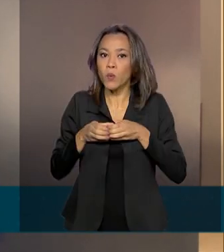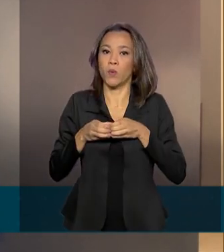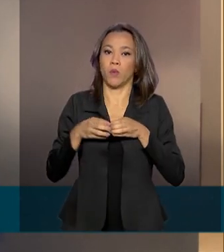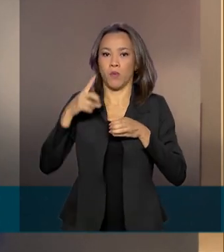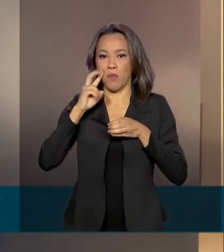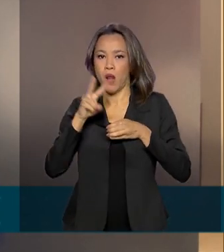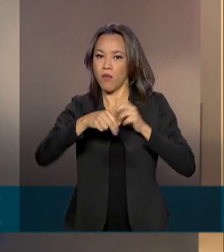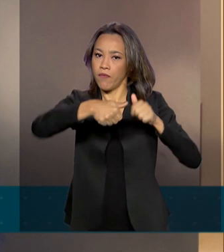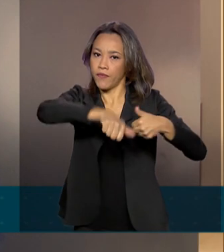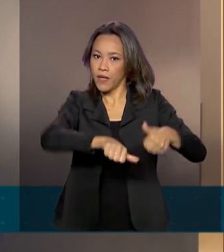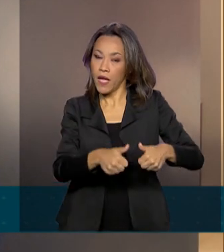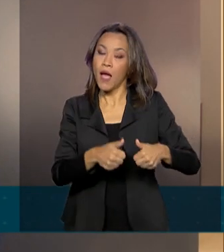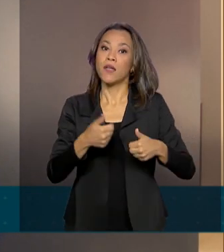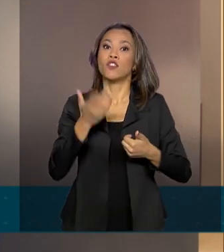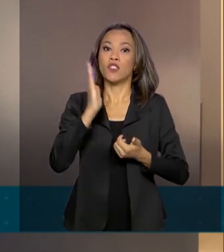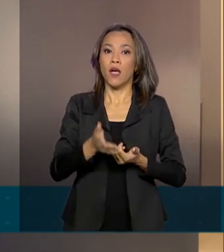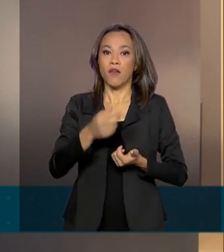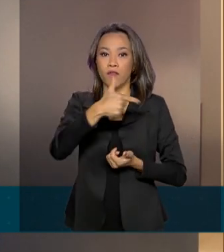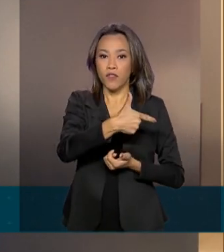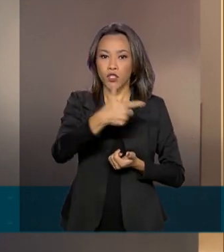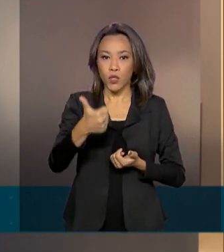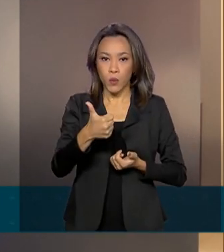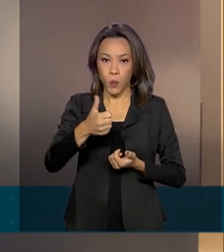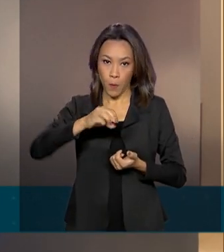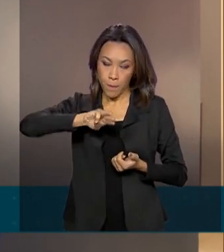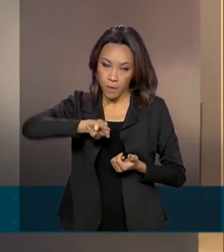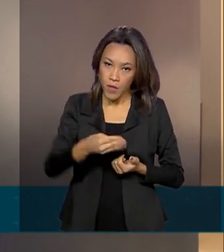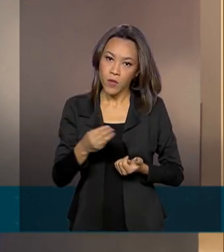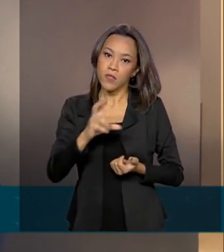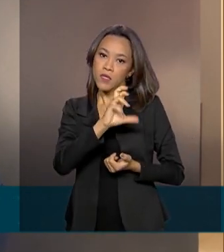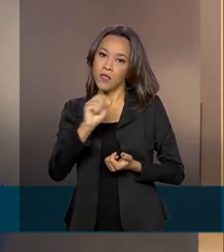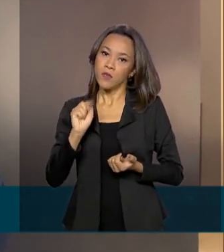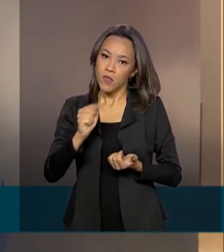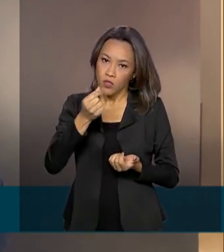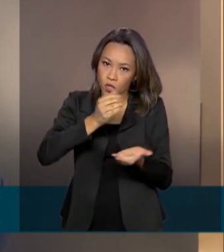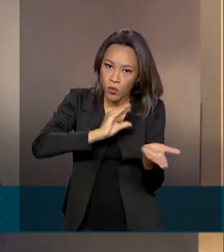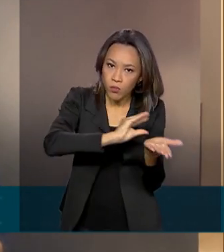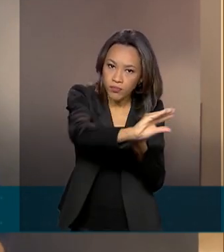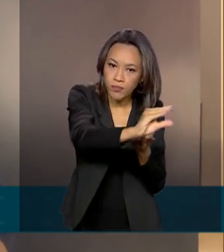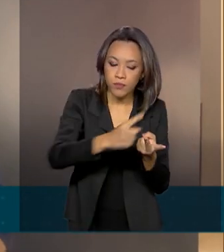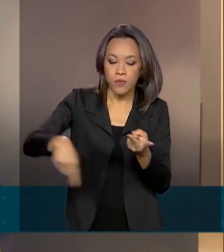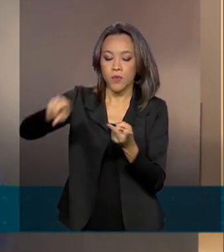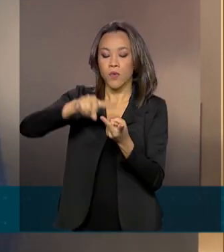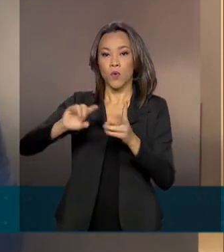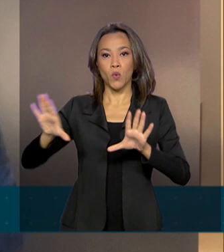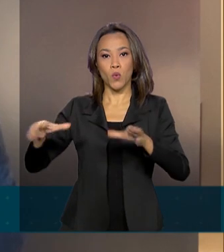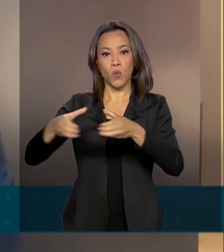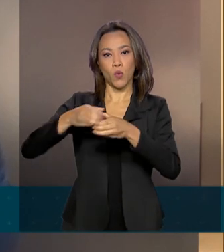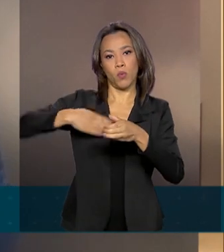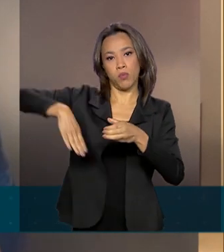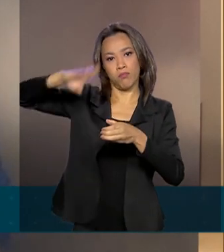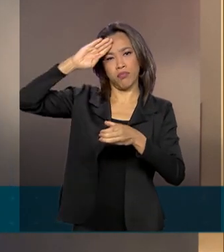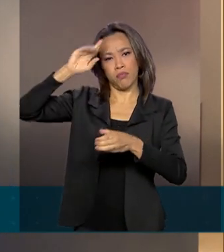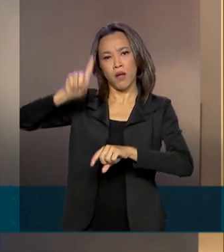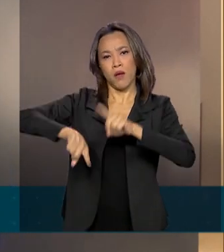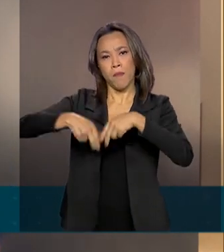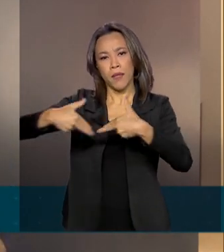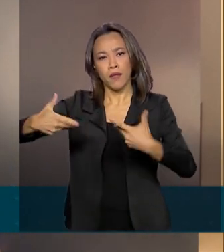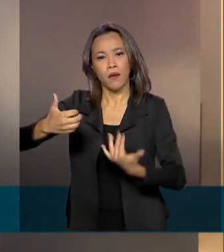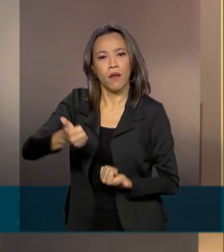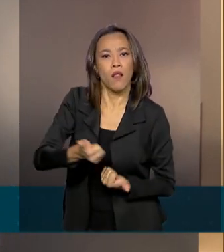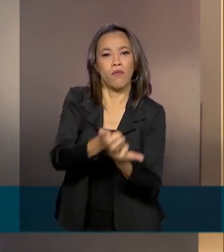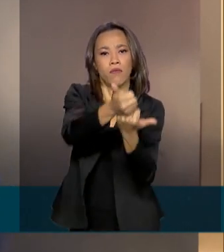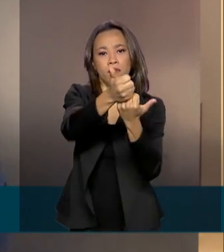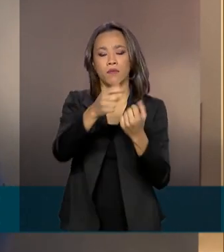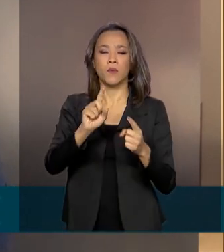repassou 21,5 milhões de reais ao Estado. Já as forças armadas transportaram equipamentos, como